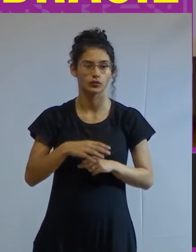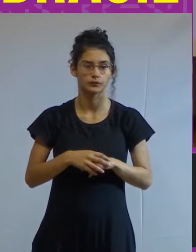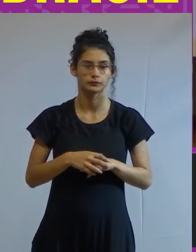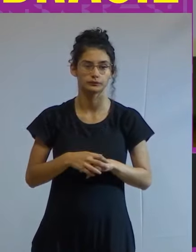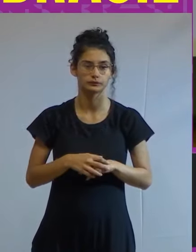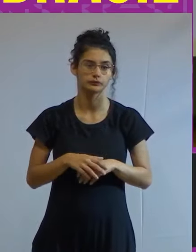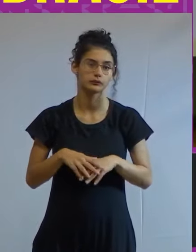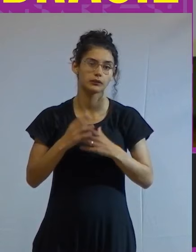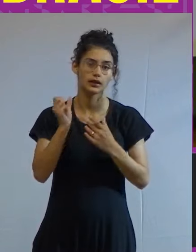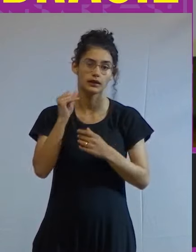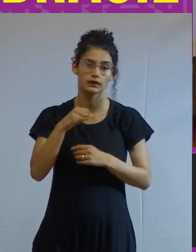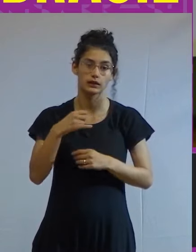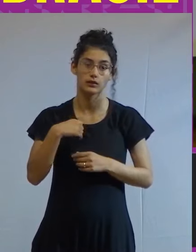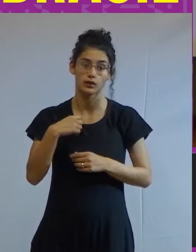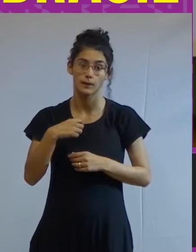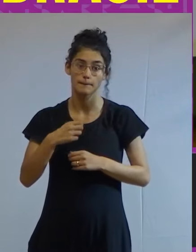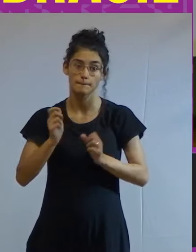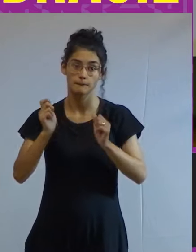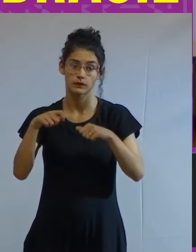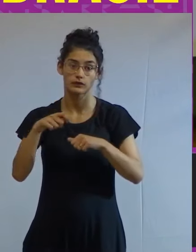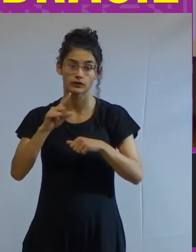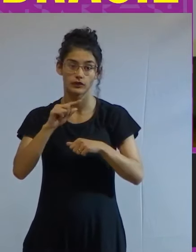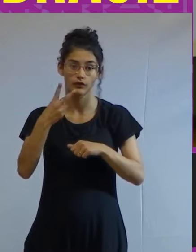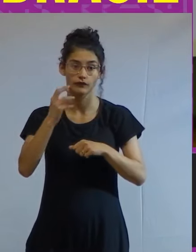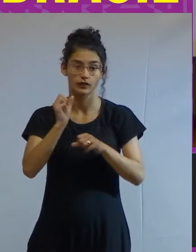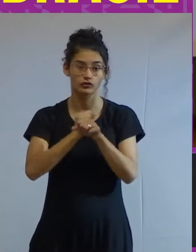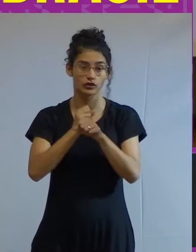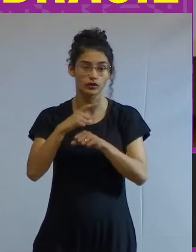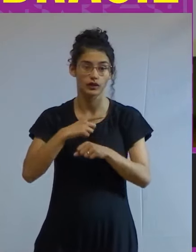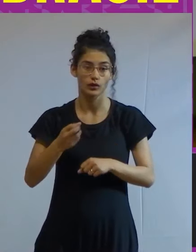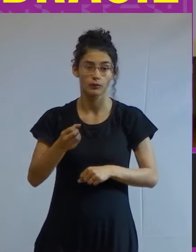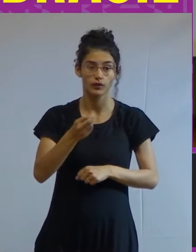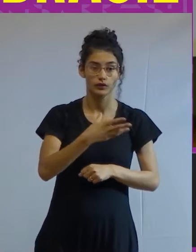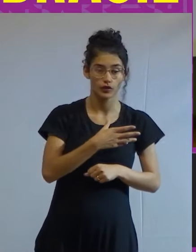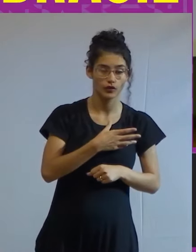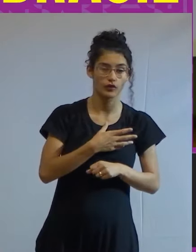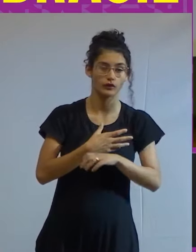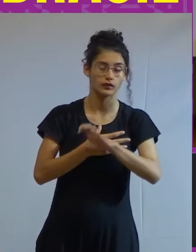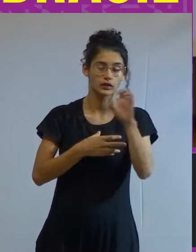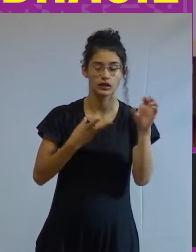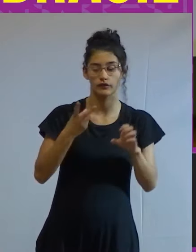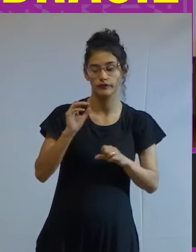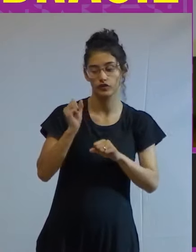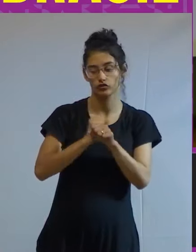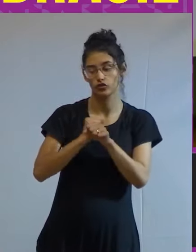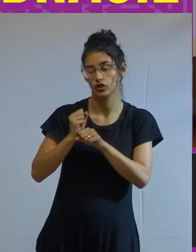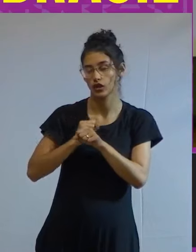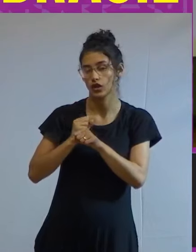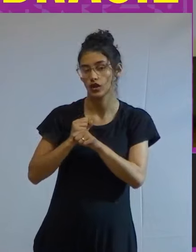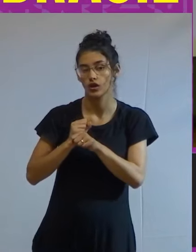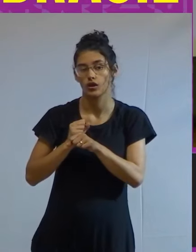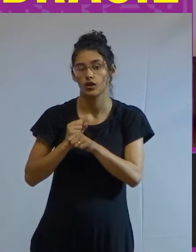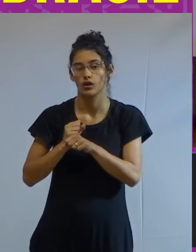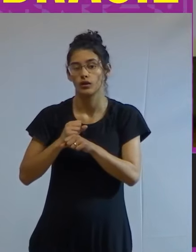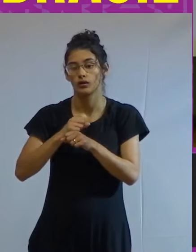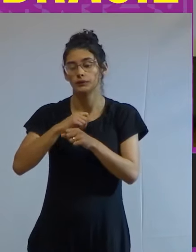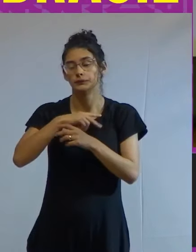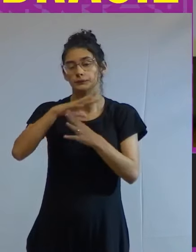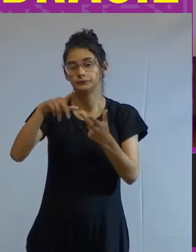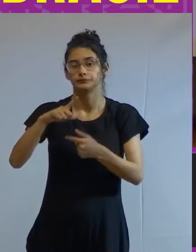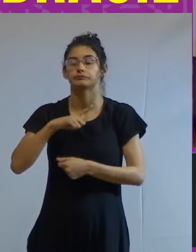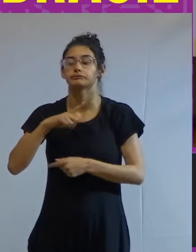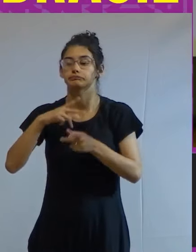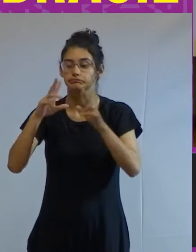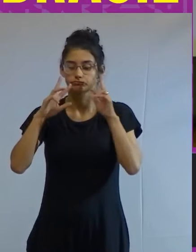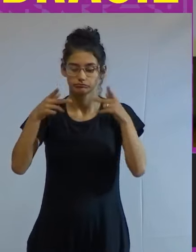mas se a camisa de força política eu disser daqui 20 anos ter uma nova esquerda daqui 20 anos o planeta ainda vai ter formas